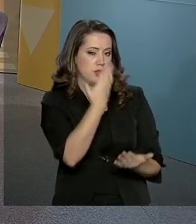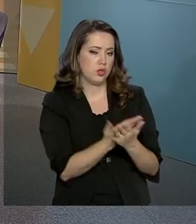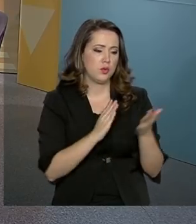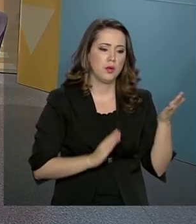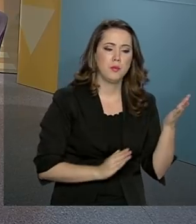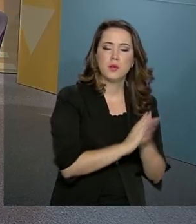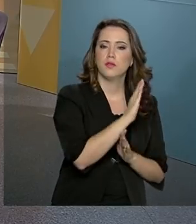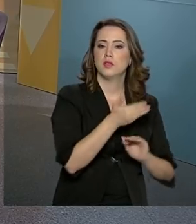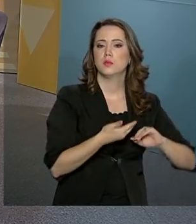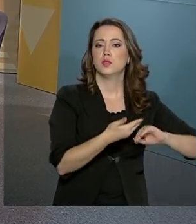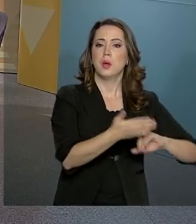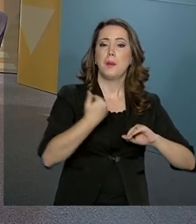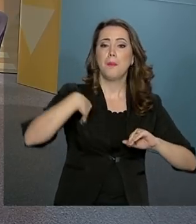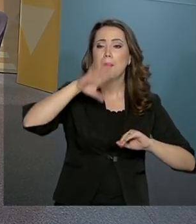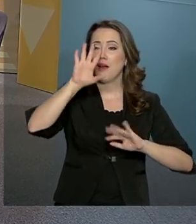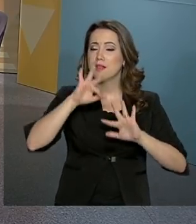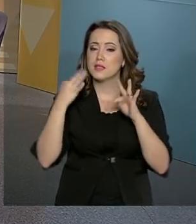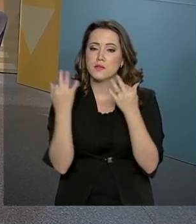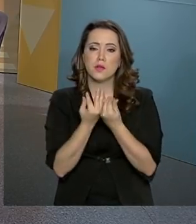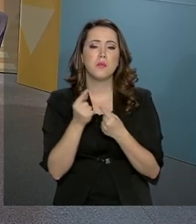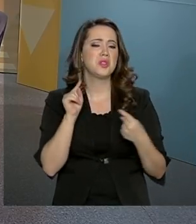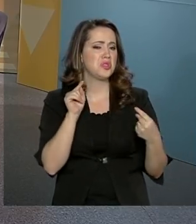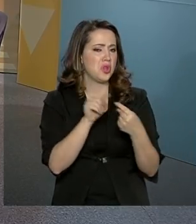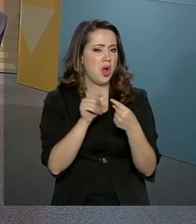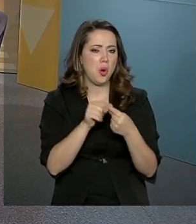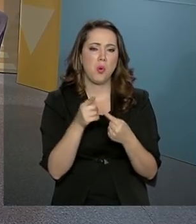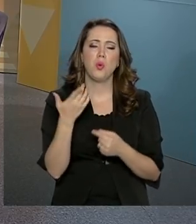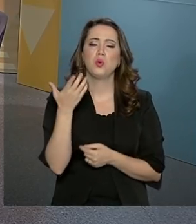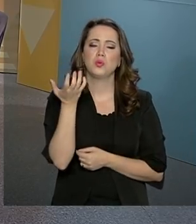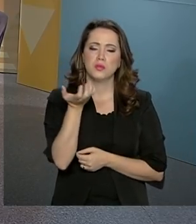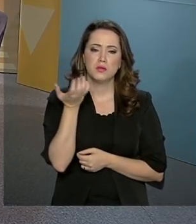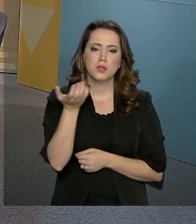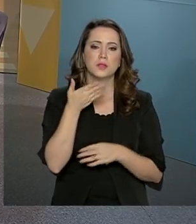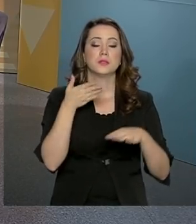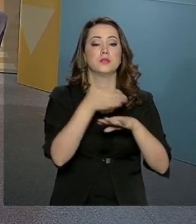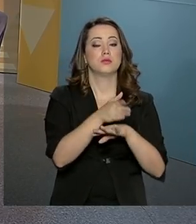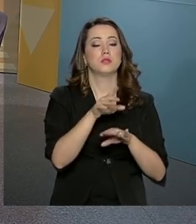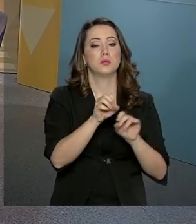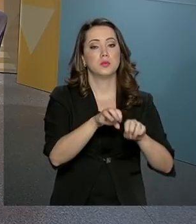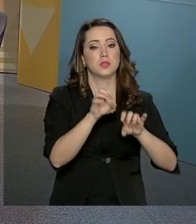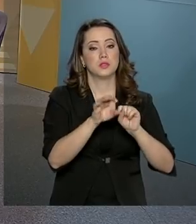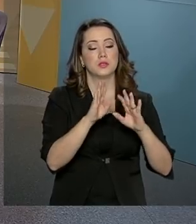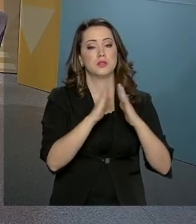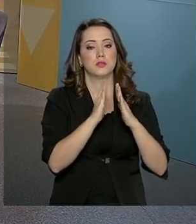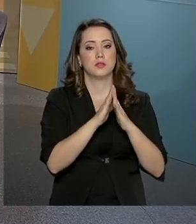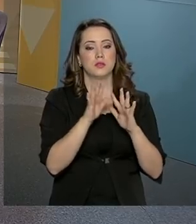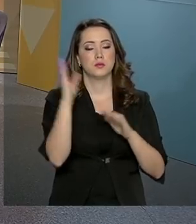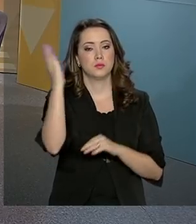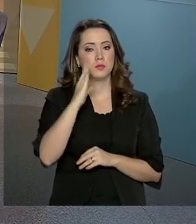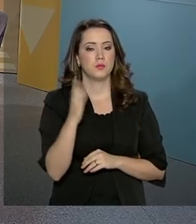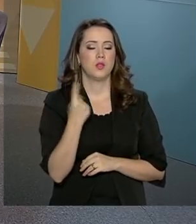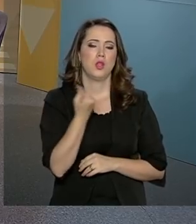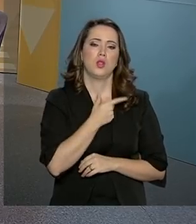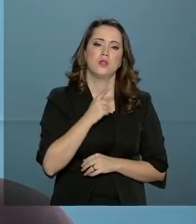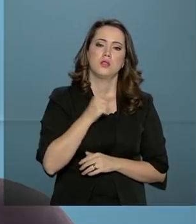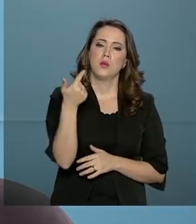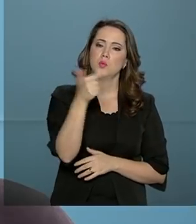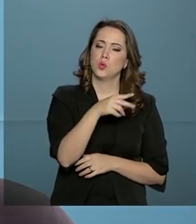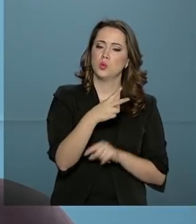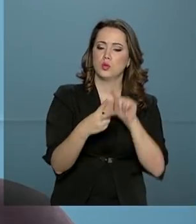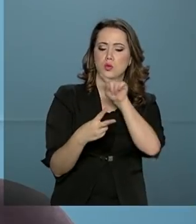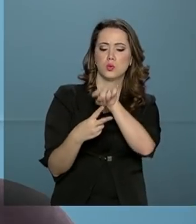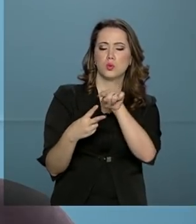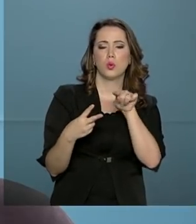Congresso Nacional, mais famílias vão aderir à modalidade do ensino domiciliar no Brasil. Aí nós temos outras duas